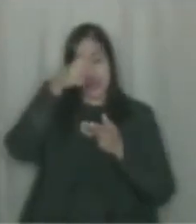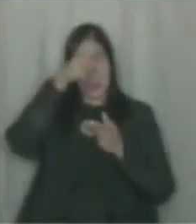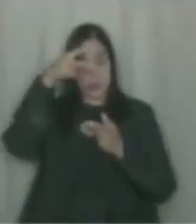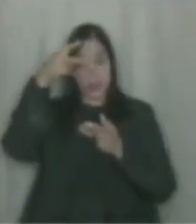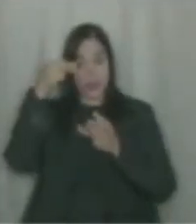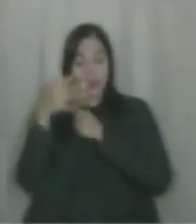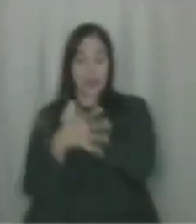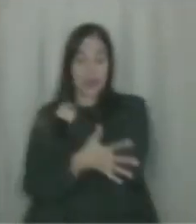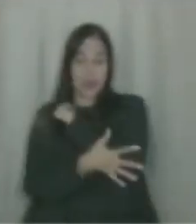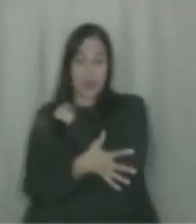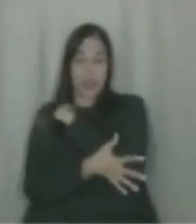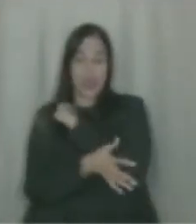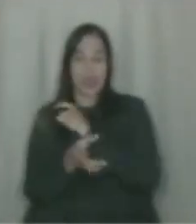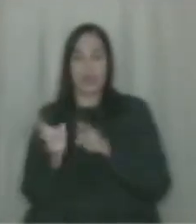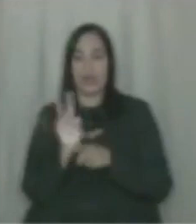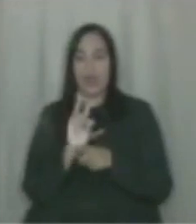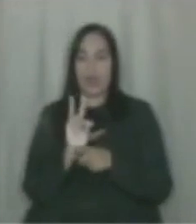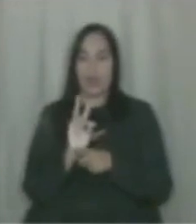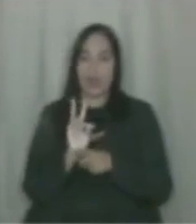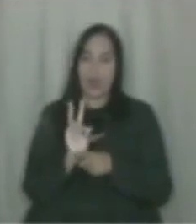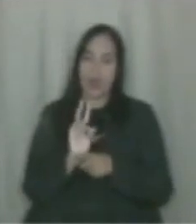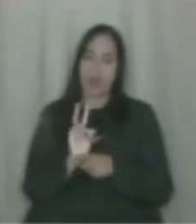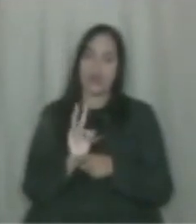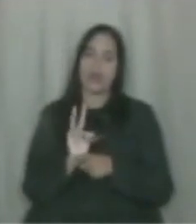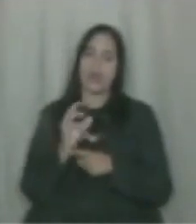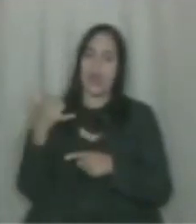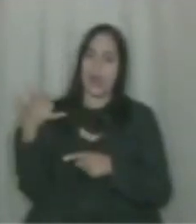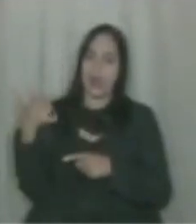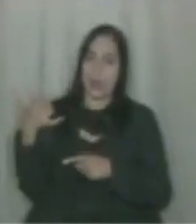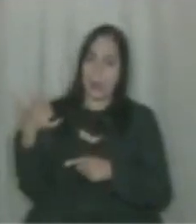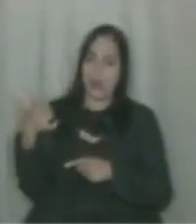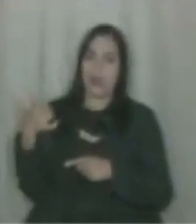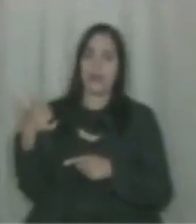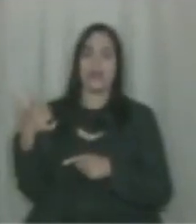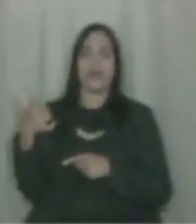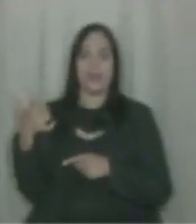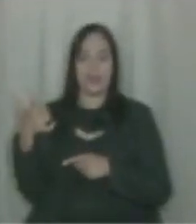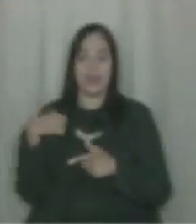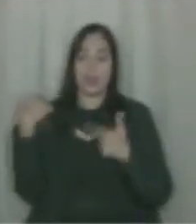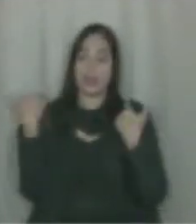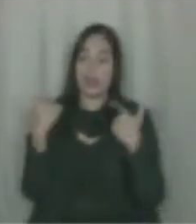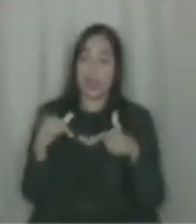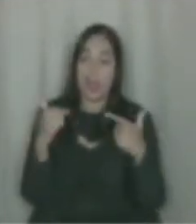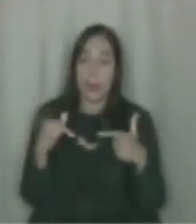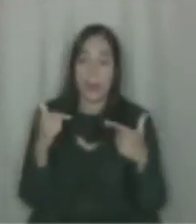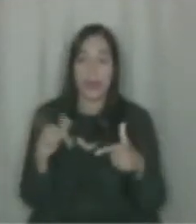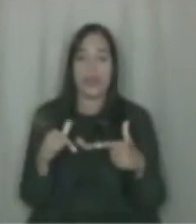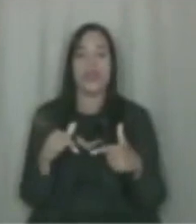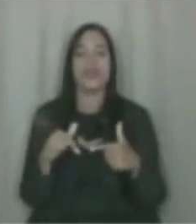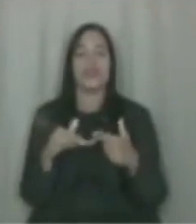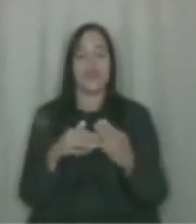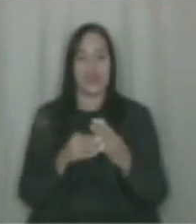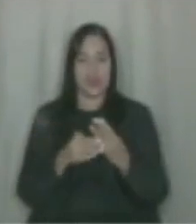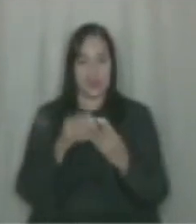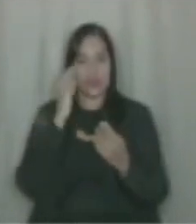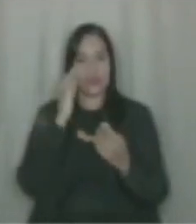Cabo onde a guarda municipal naquele município é armada e muito bem armada e está trabalhando lá de um turnamento